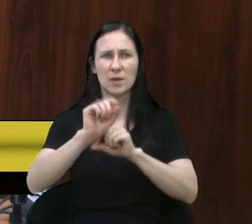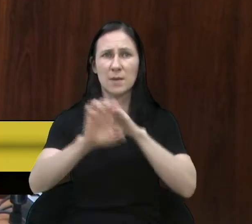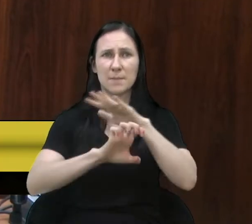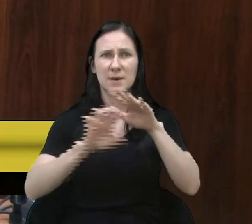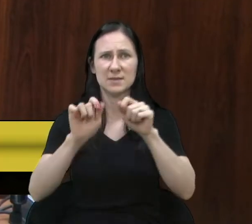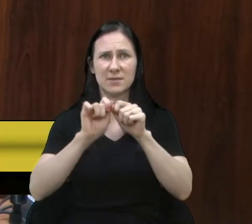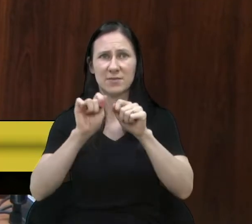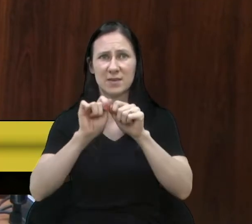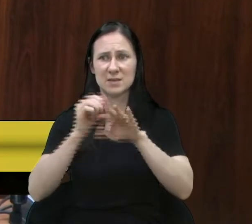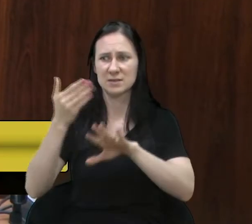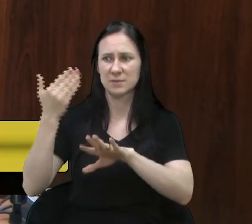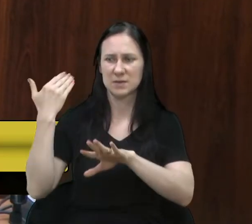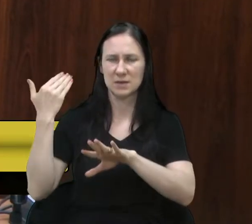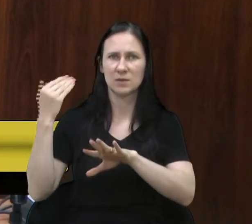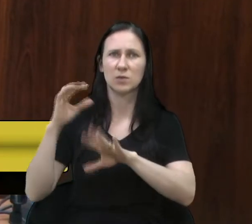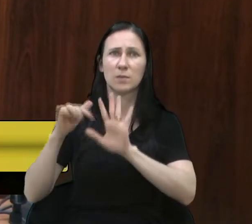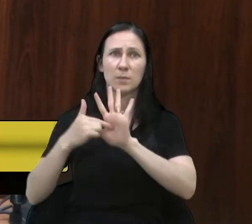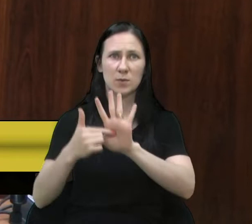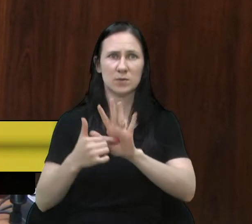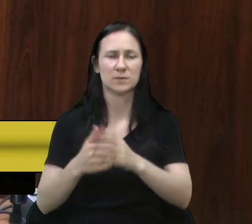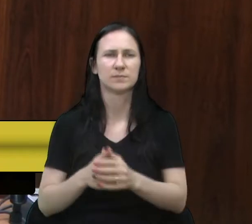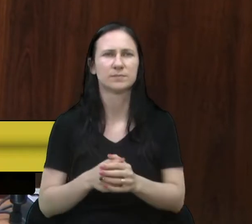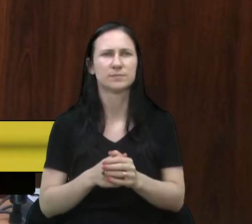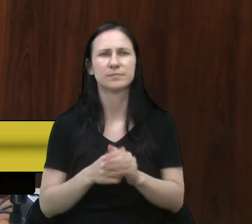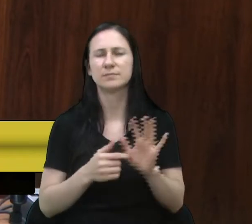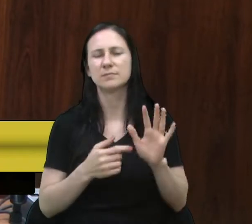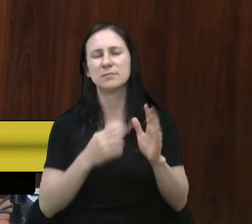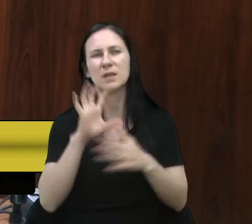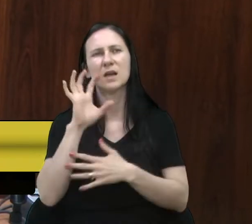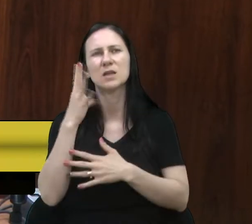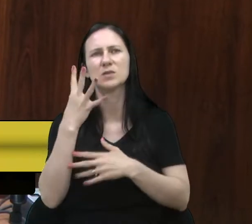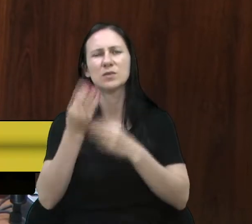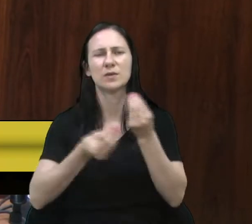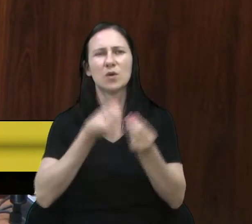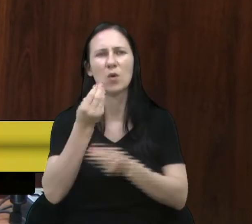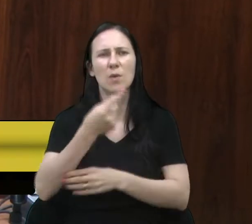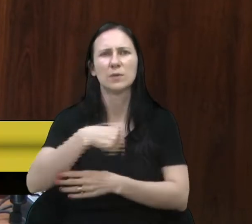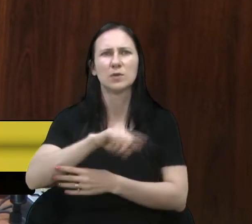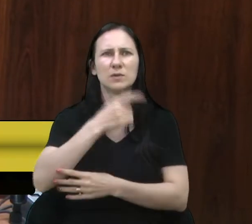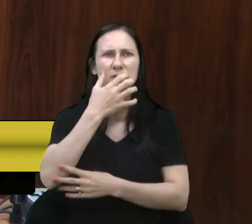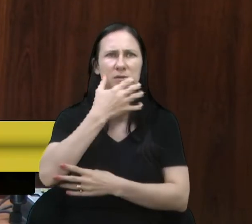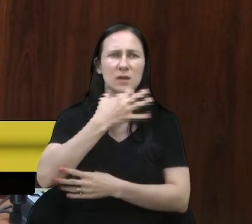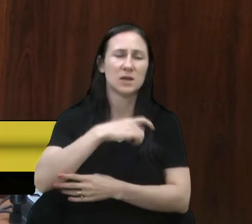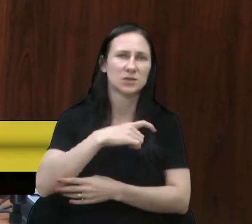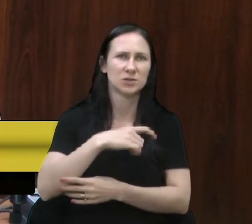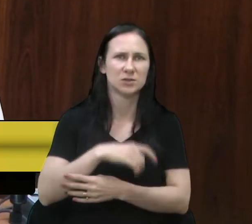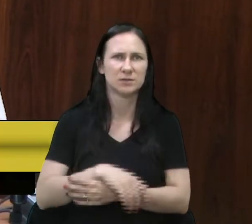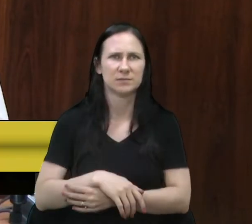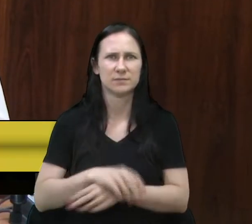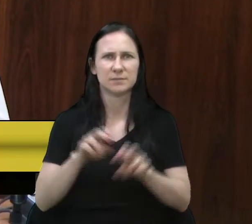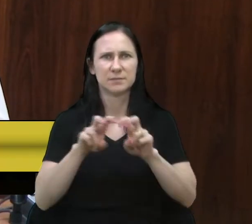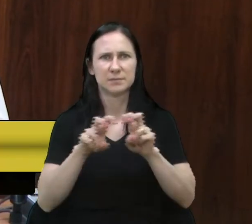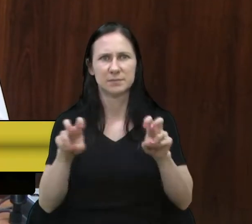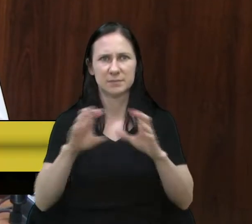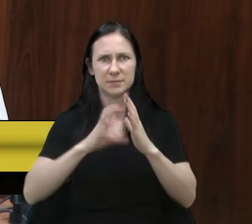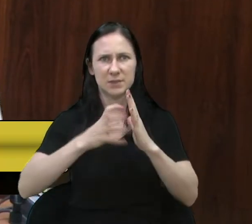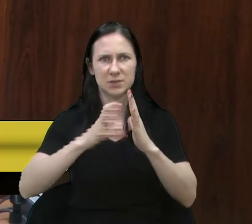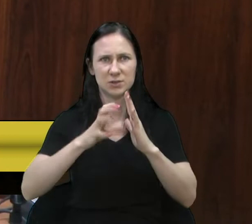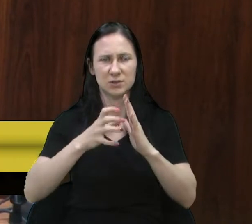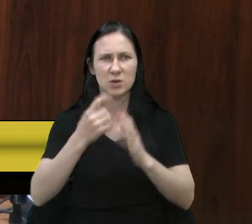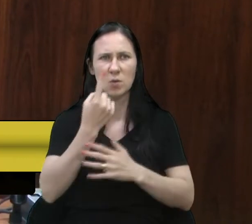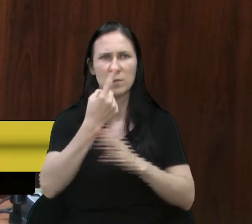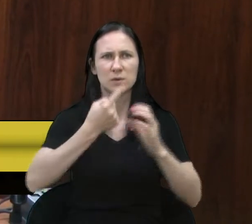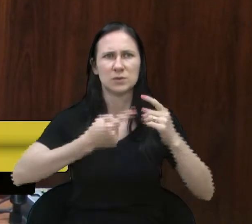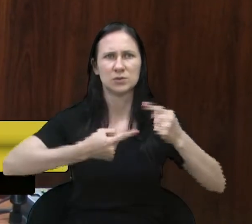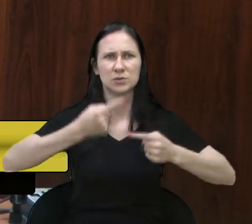Bom, para resolver, qual é o nosso posicionamento da nossa bancada? Primeiro, numa das discussões que foram feitas